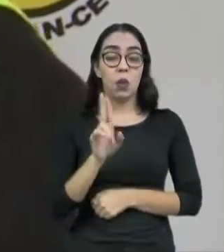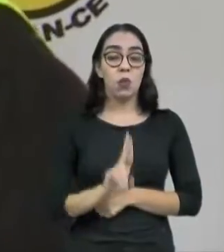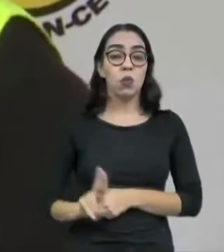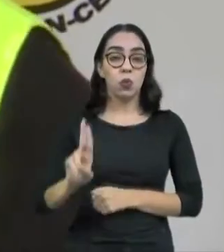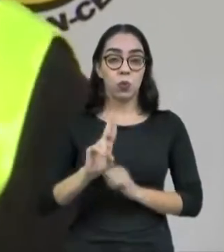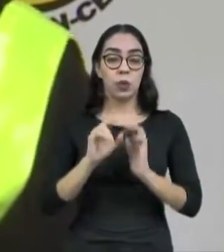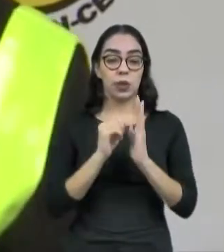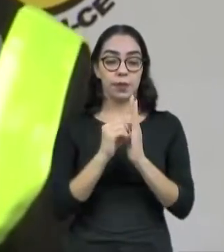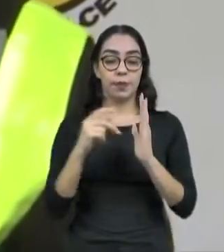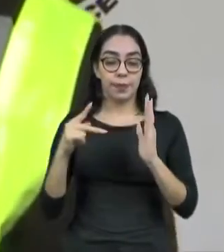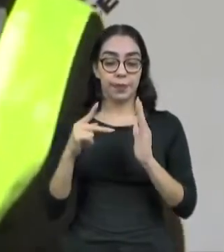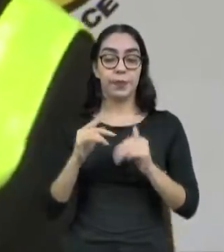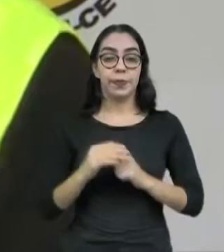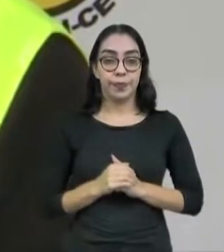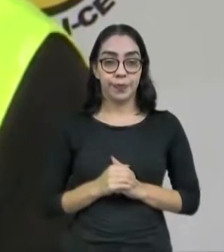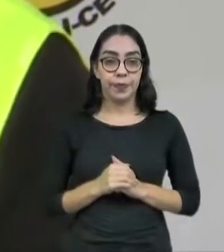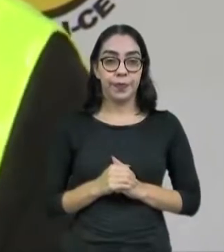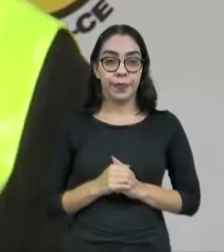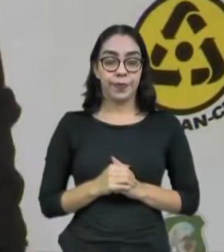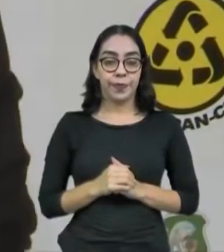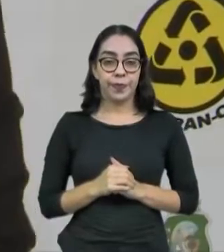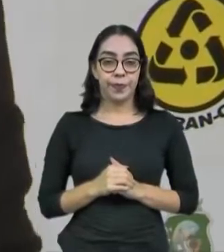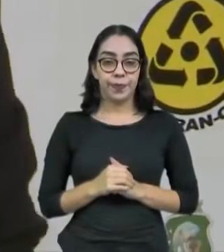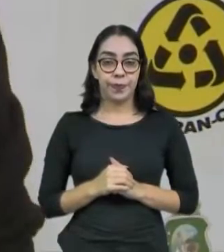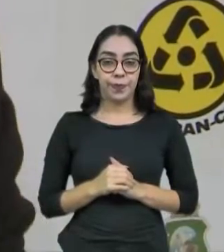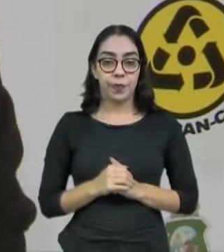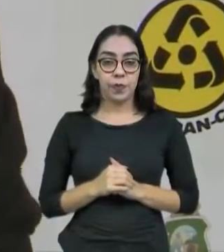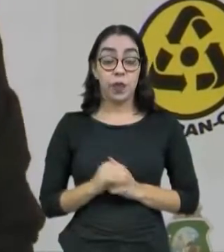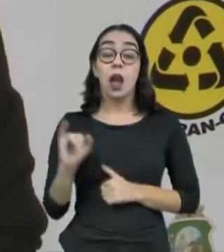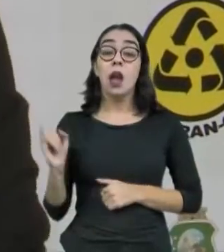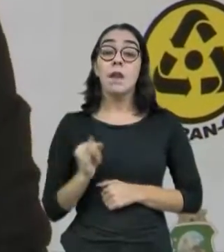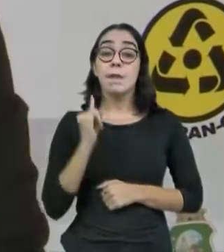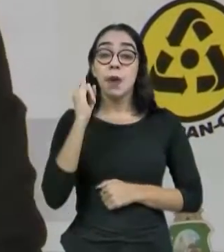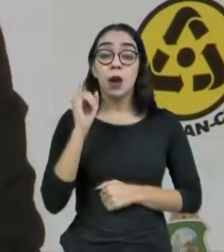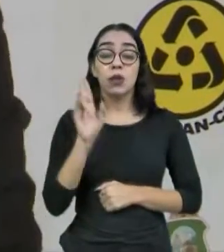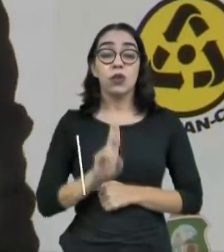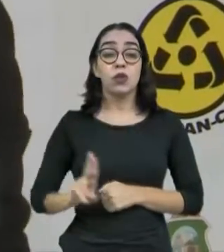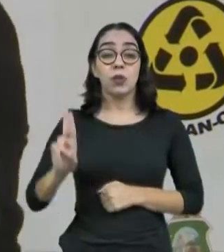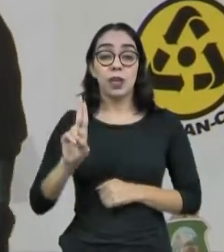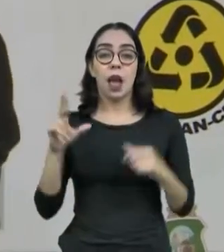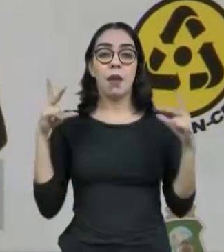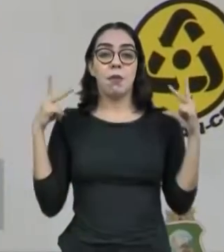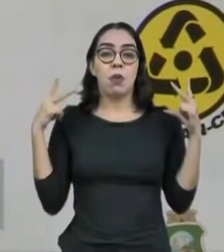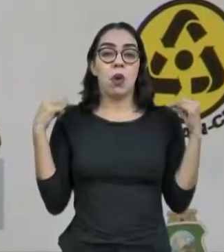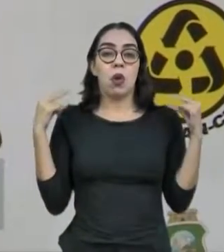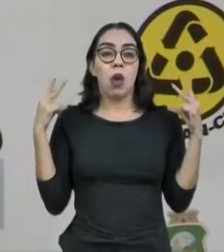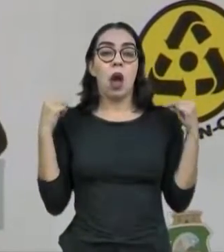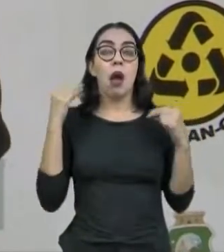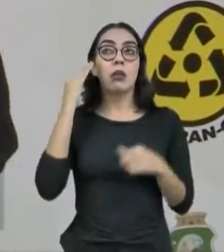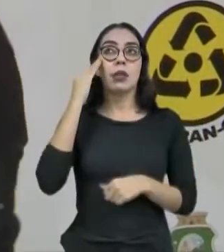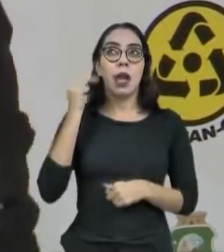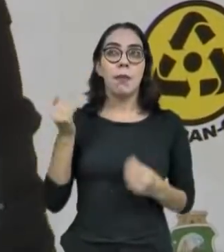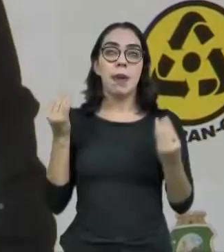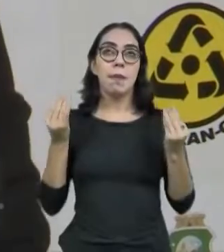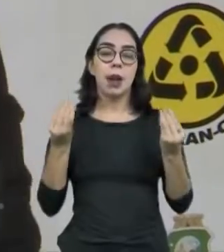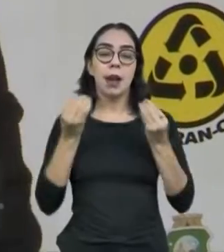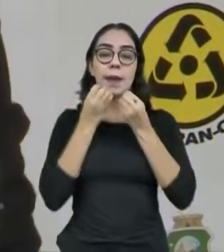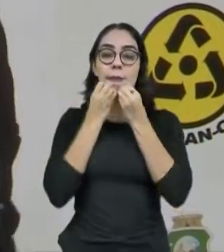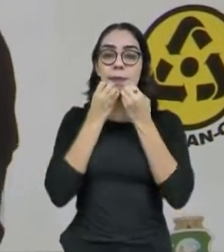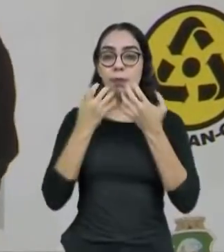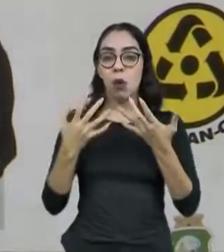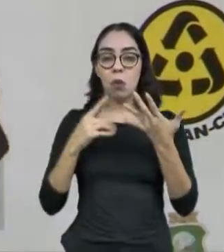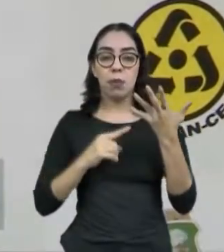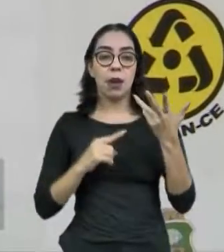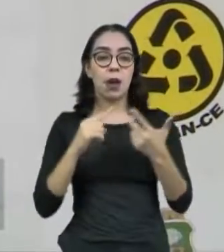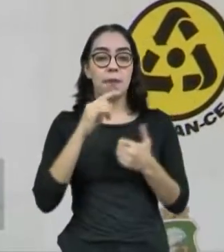Ribeiro destaca a importância desta ferramenta. É importante que o condutor saiba porque ela traz bastante benefício. Por exemplo,